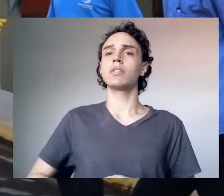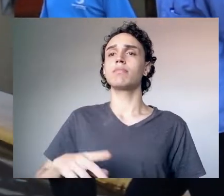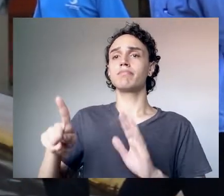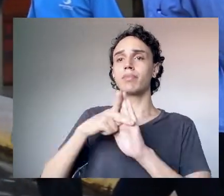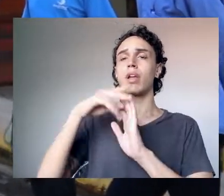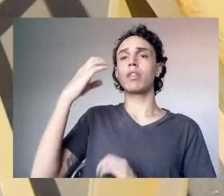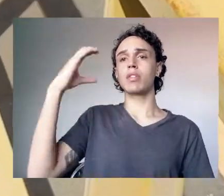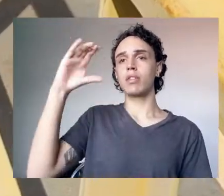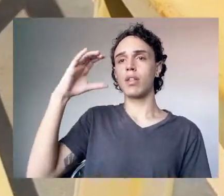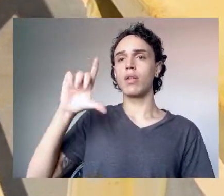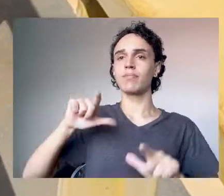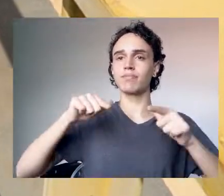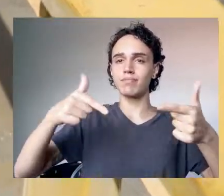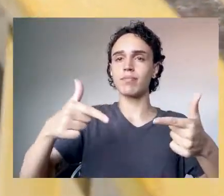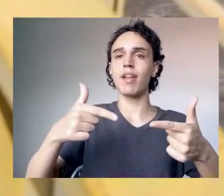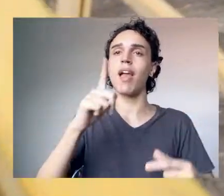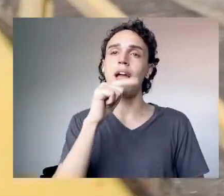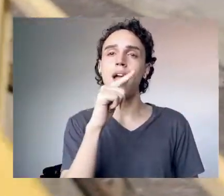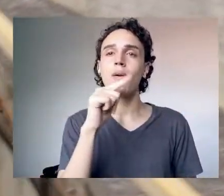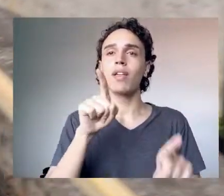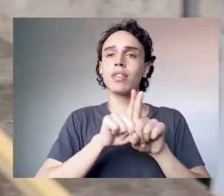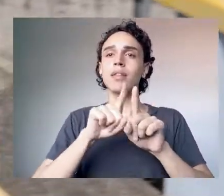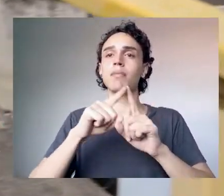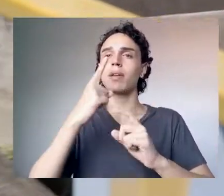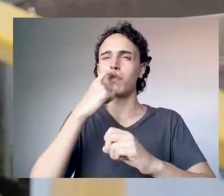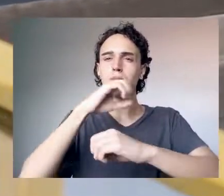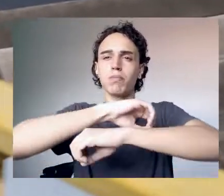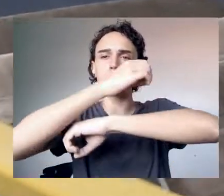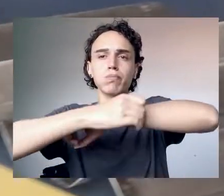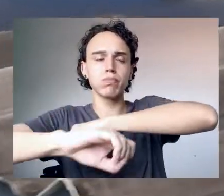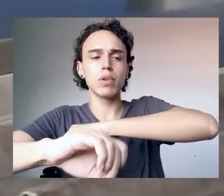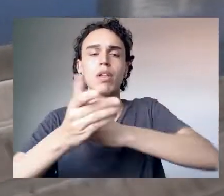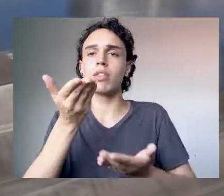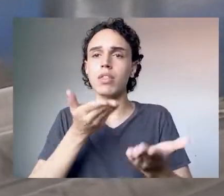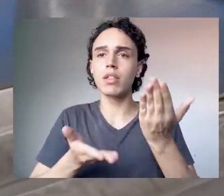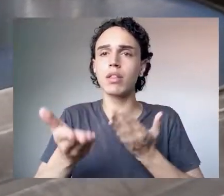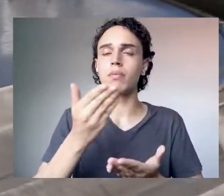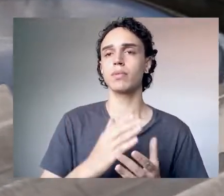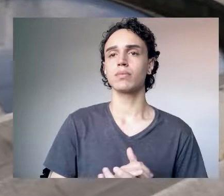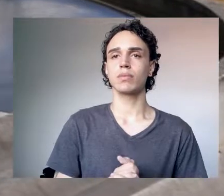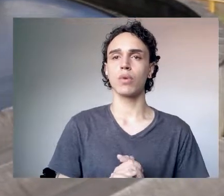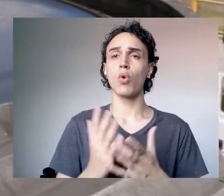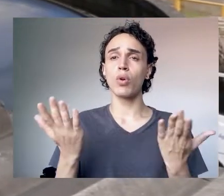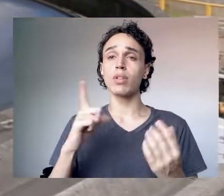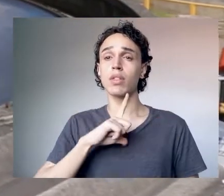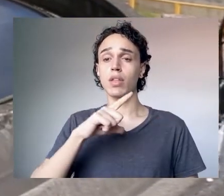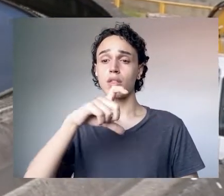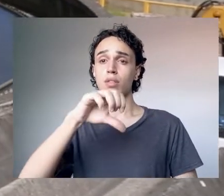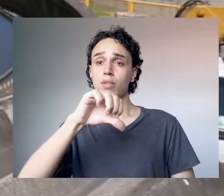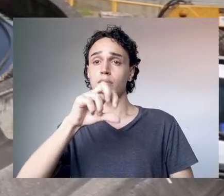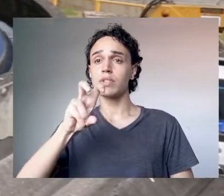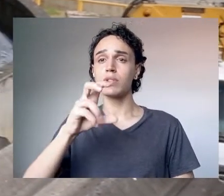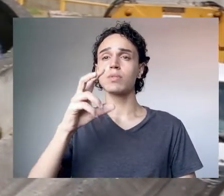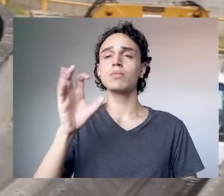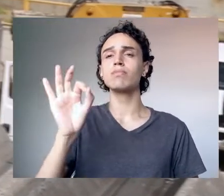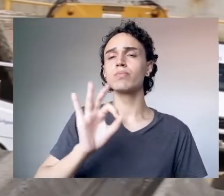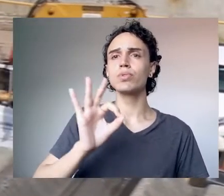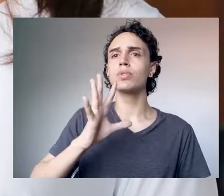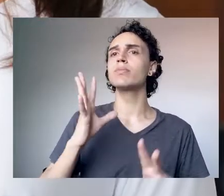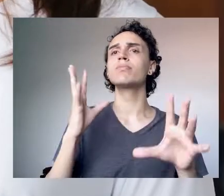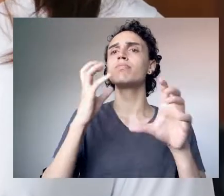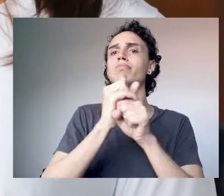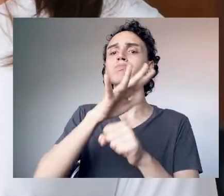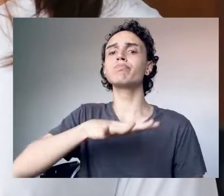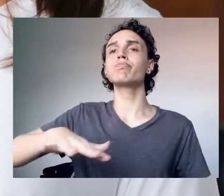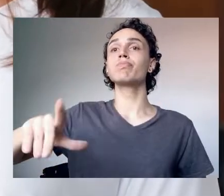Águas de Niterói, que opera o serviço de abastecimento de água e saneamento básico da cidade. Niterói tem hoje em torno de